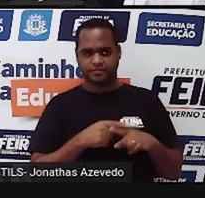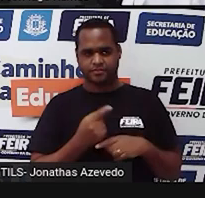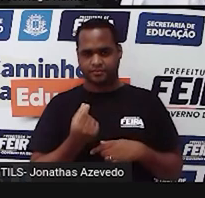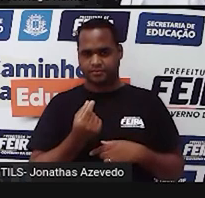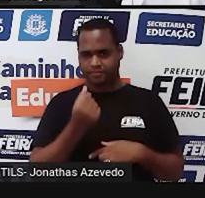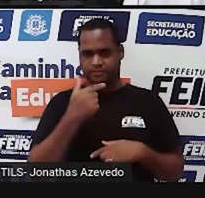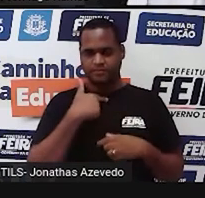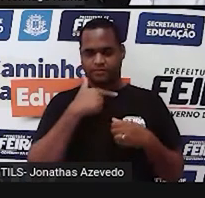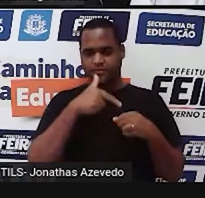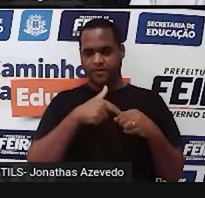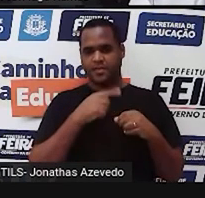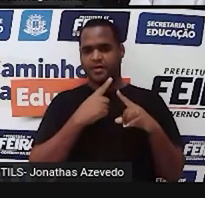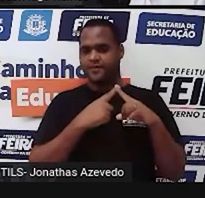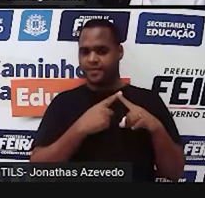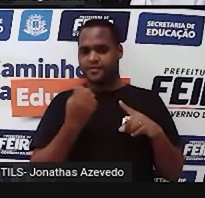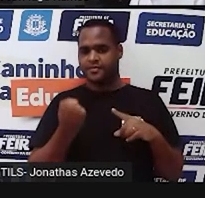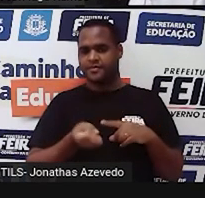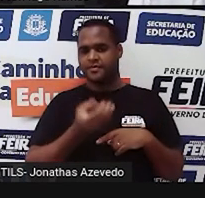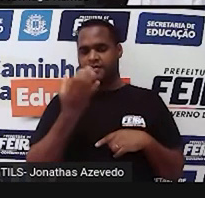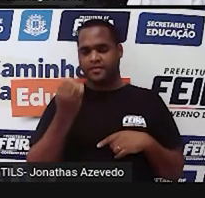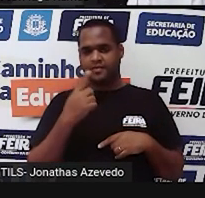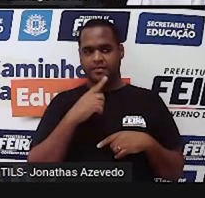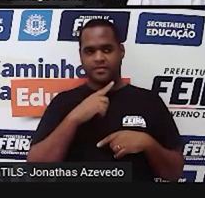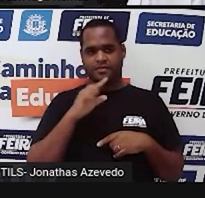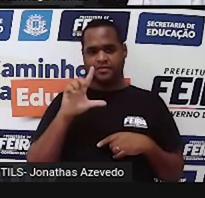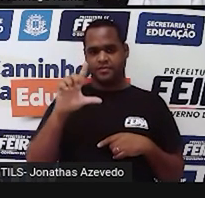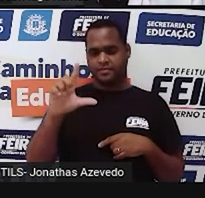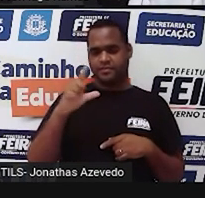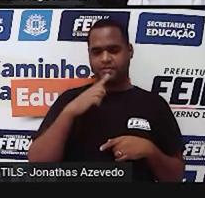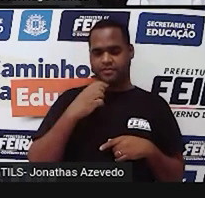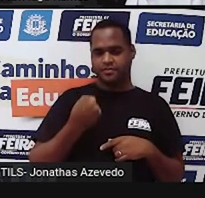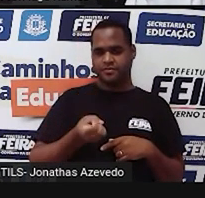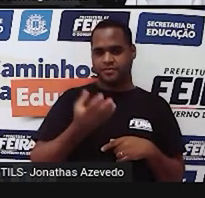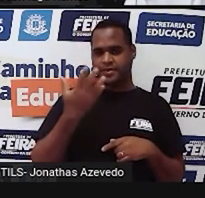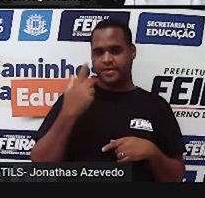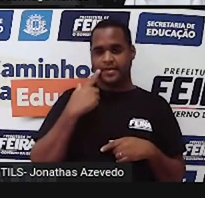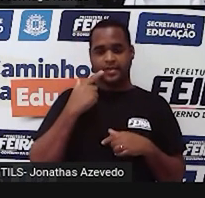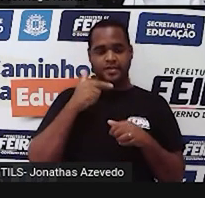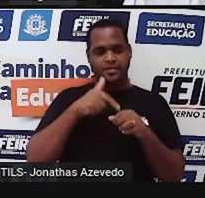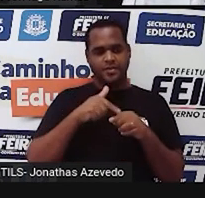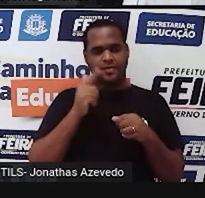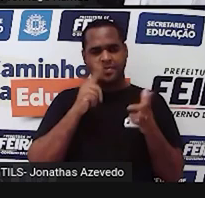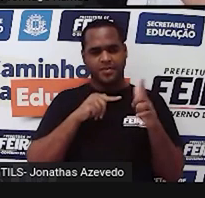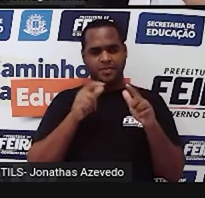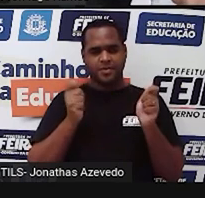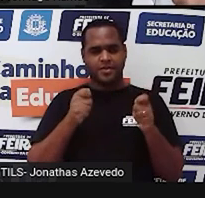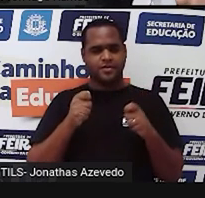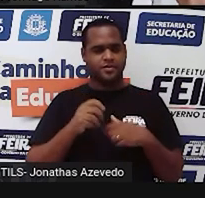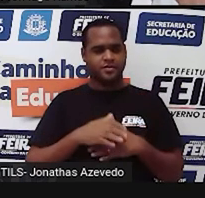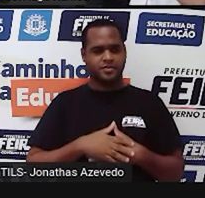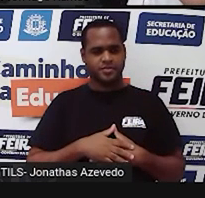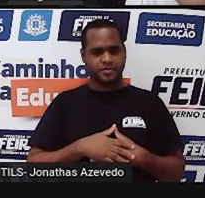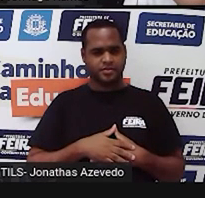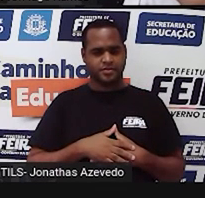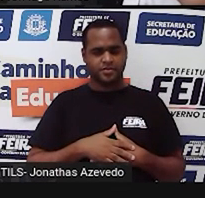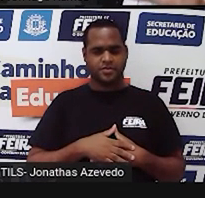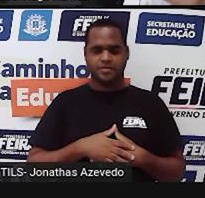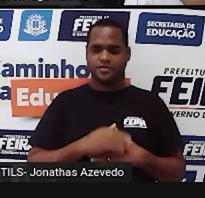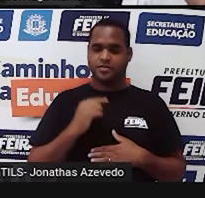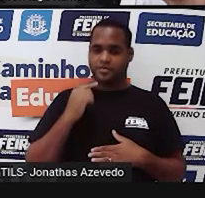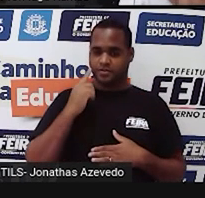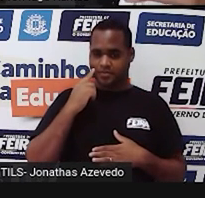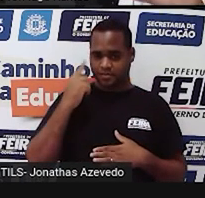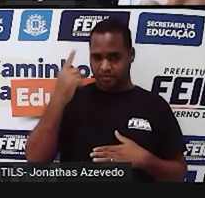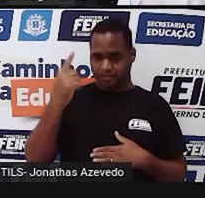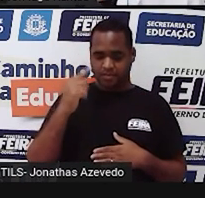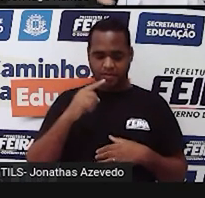combustível vezes a quantidade de litros de combustível que tá sendo abastecido? Por que que, na